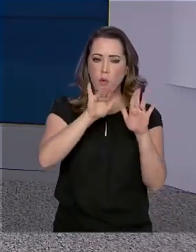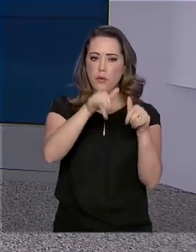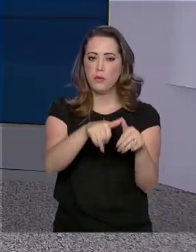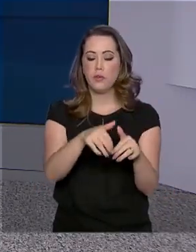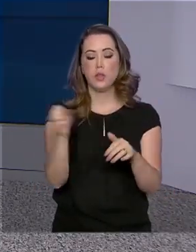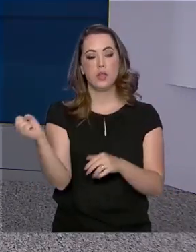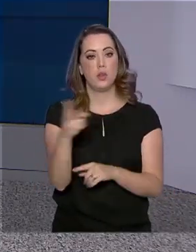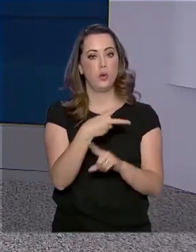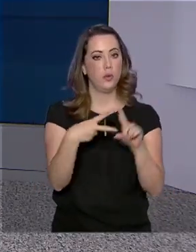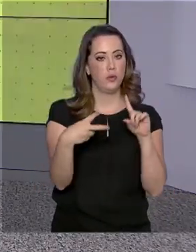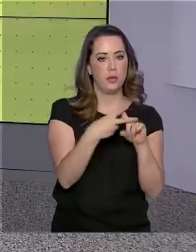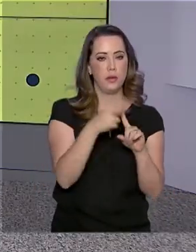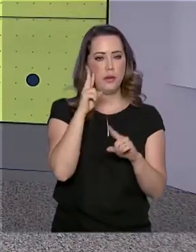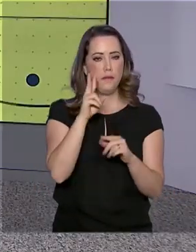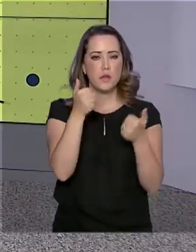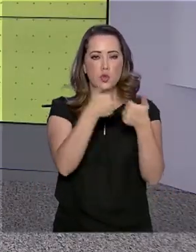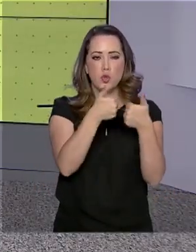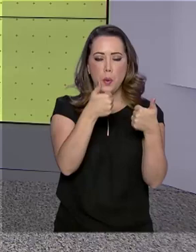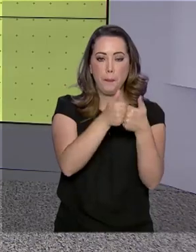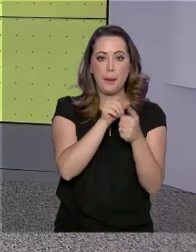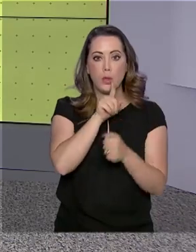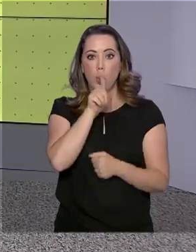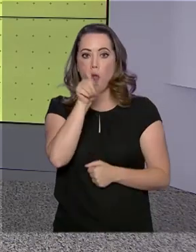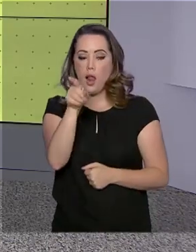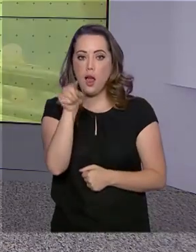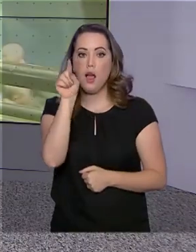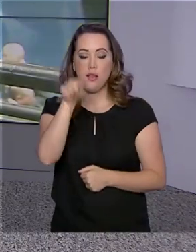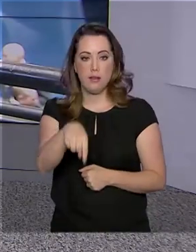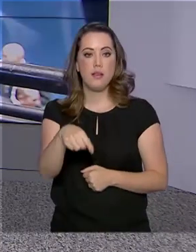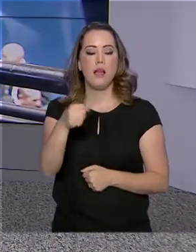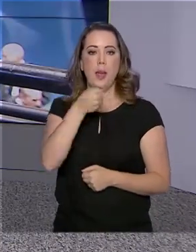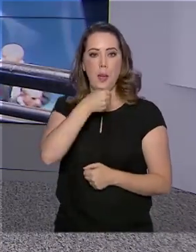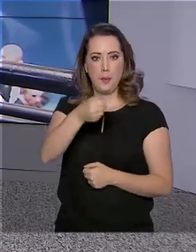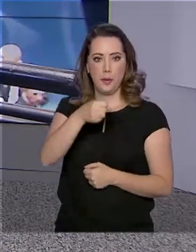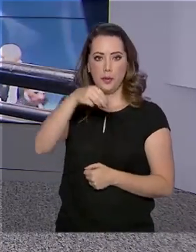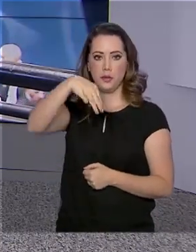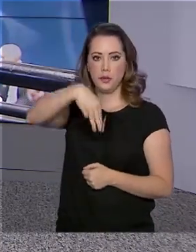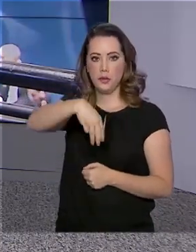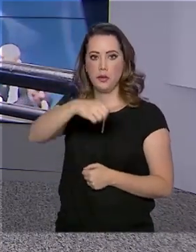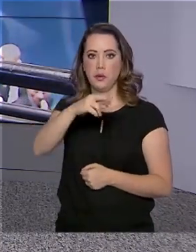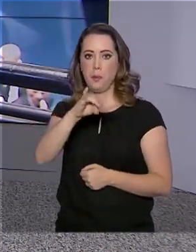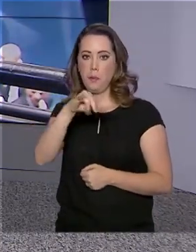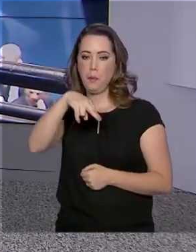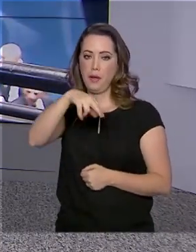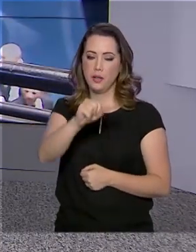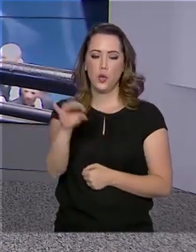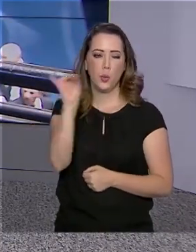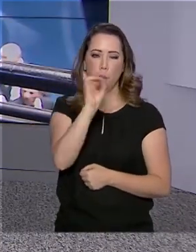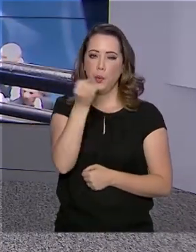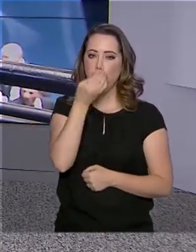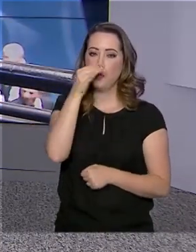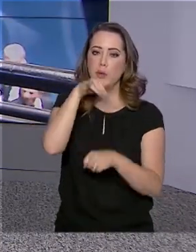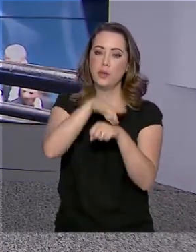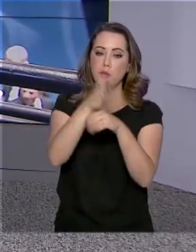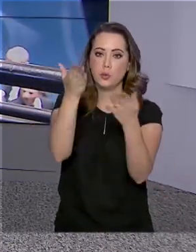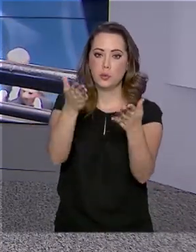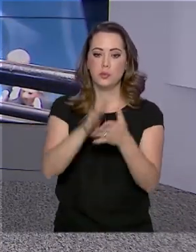nova Previdência. Quem acompanha o assunto por lá é a repórter Mariana Jungmann. Olá Mariana, boa noite para você.